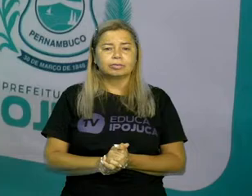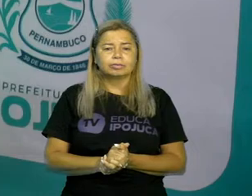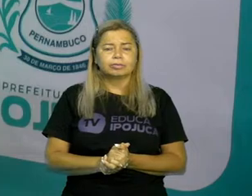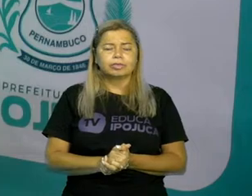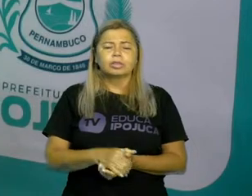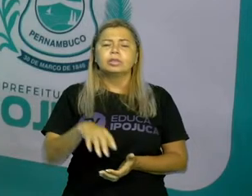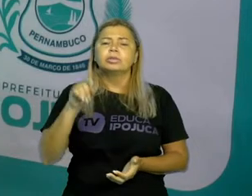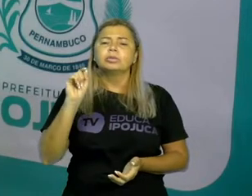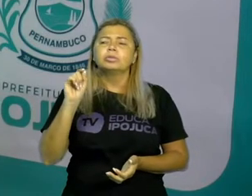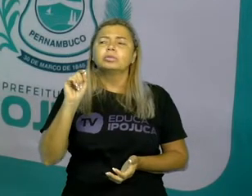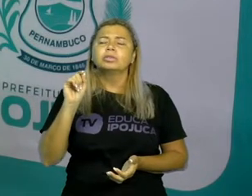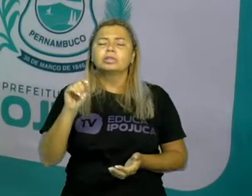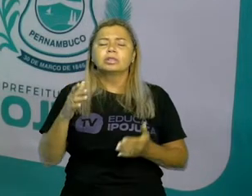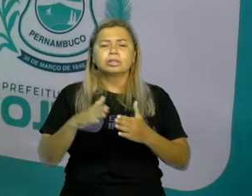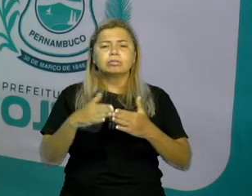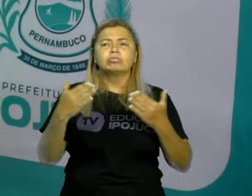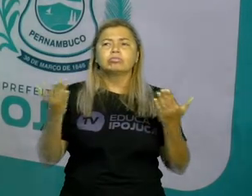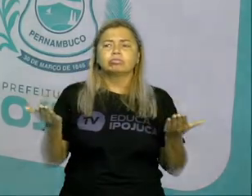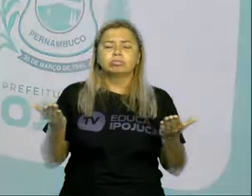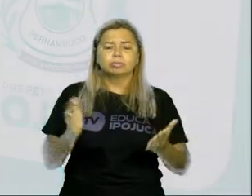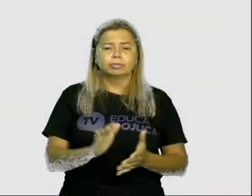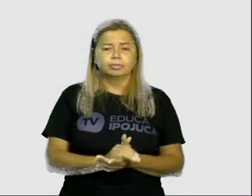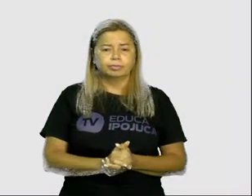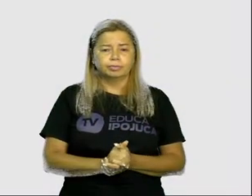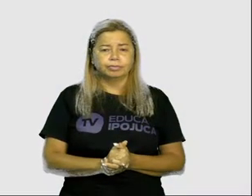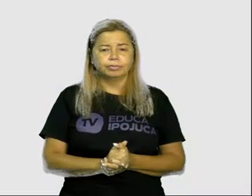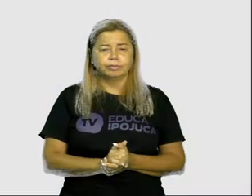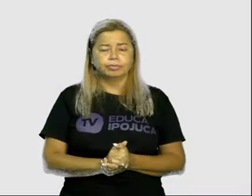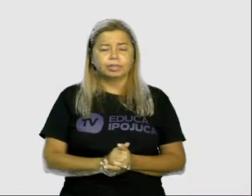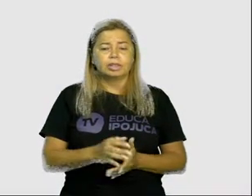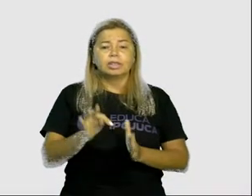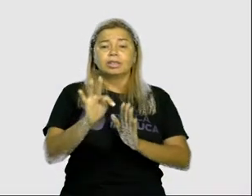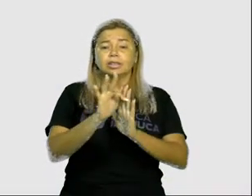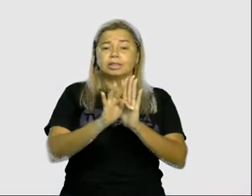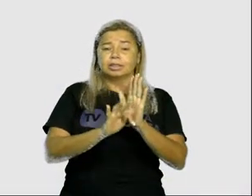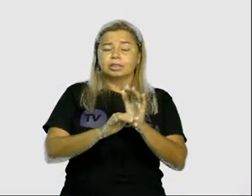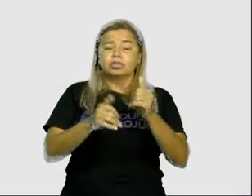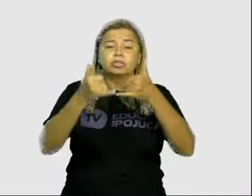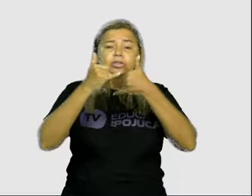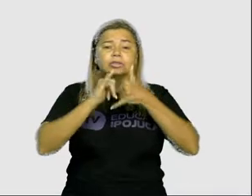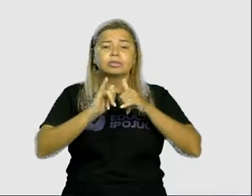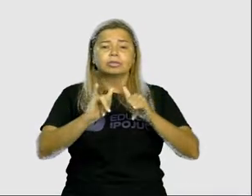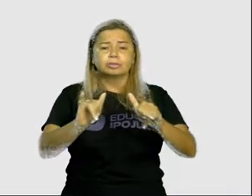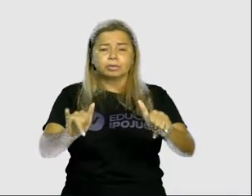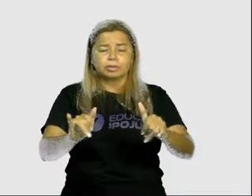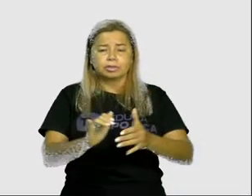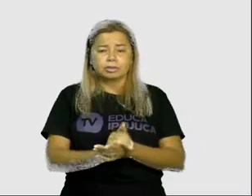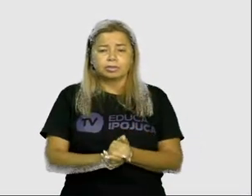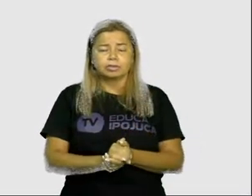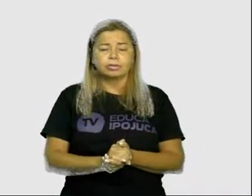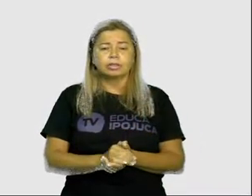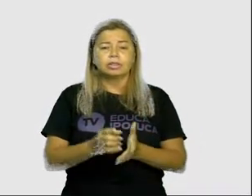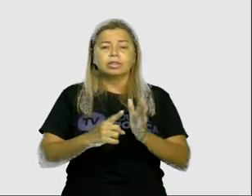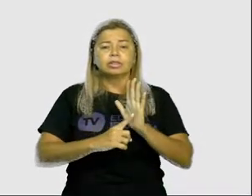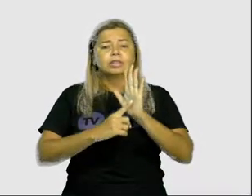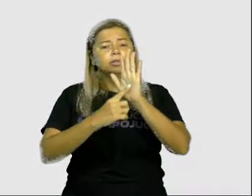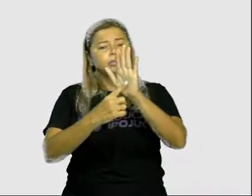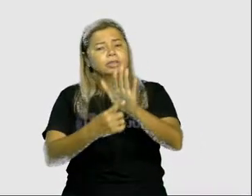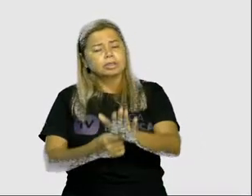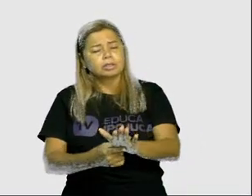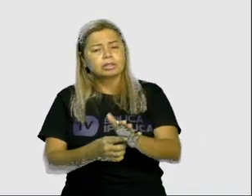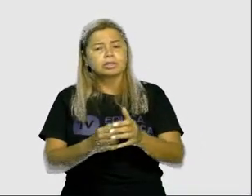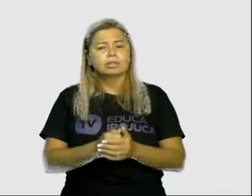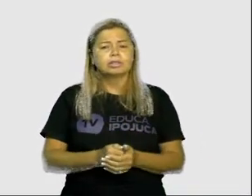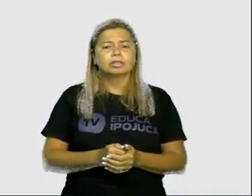gênero textual, curiosidade? São textos informativos que apresentam informações